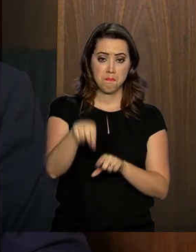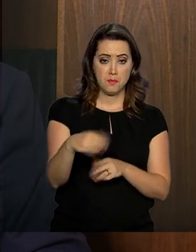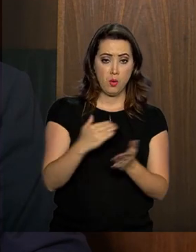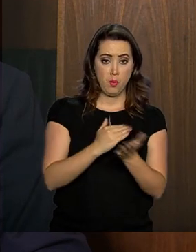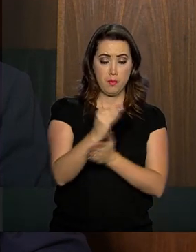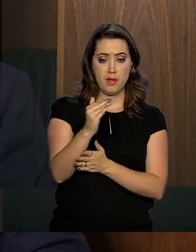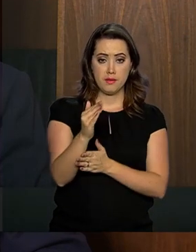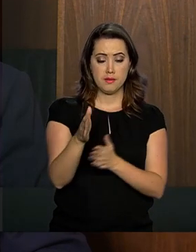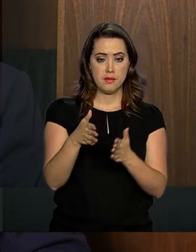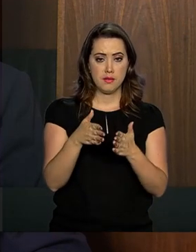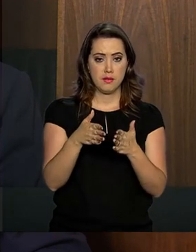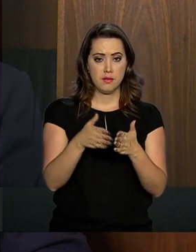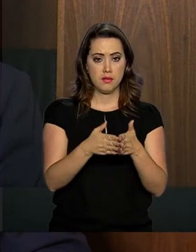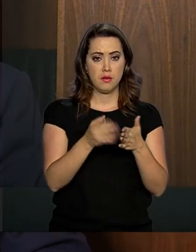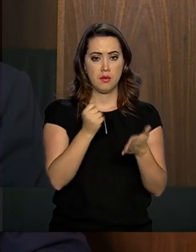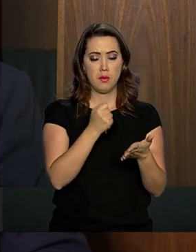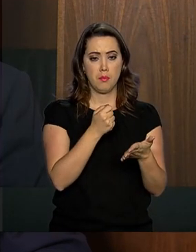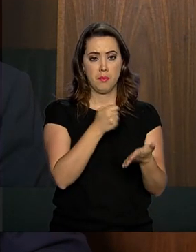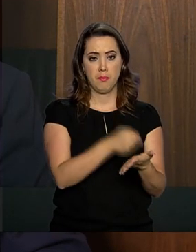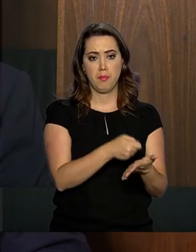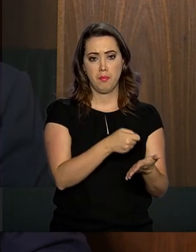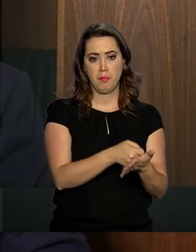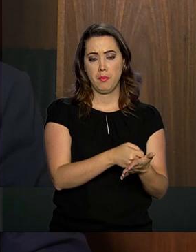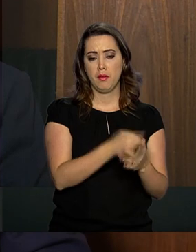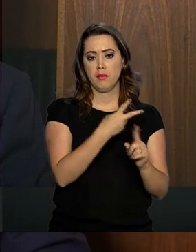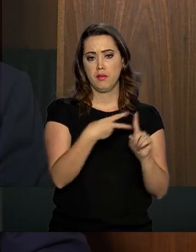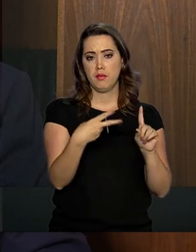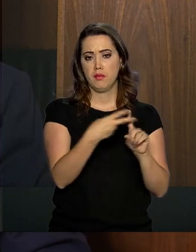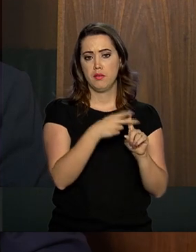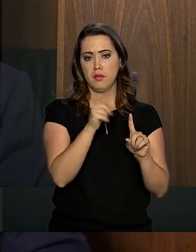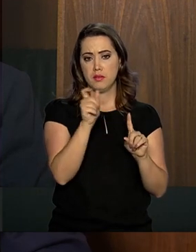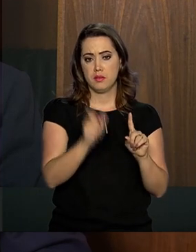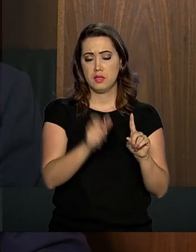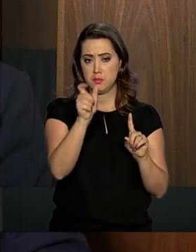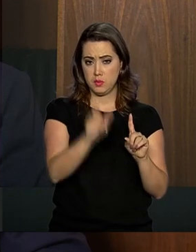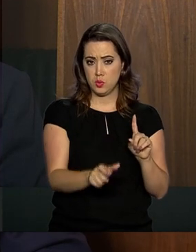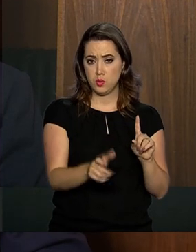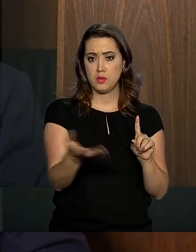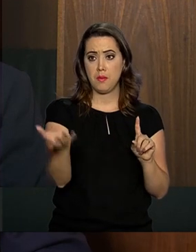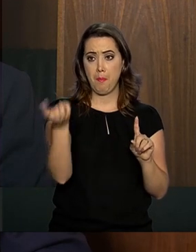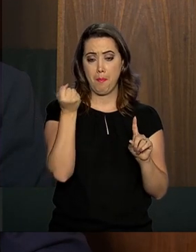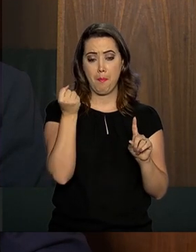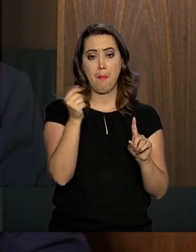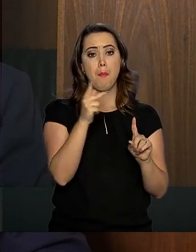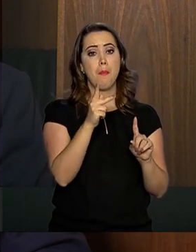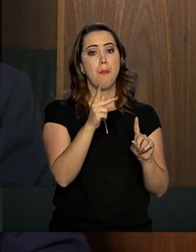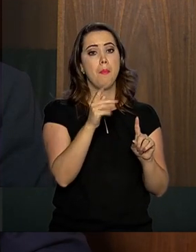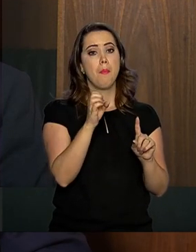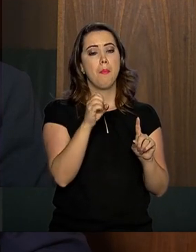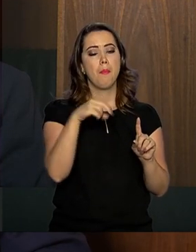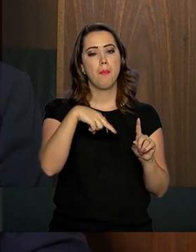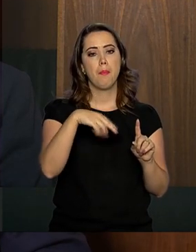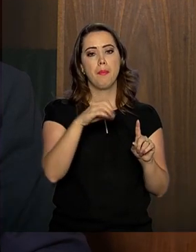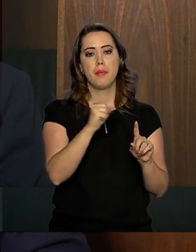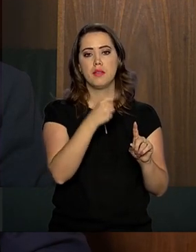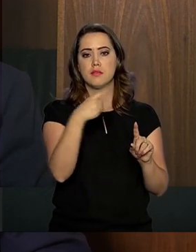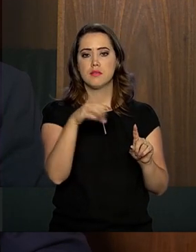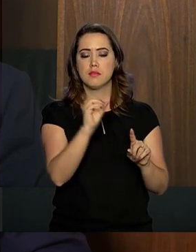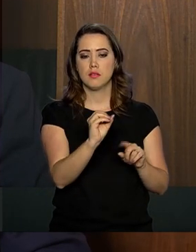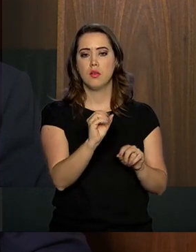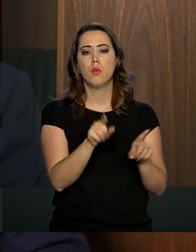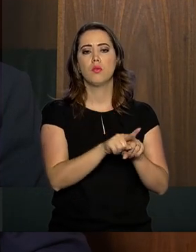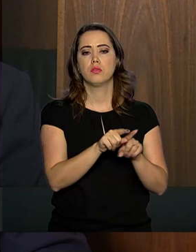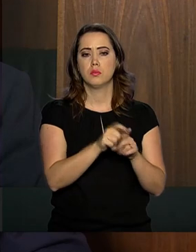começar a cobrar a previdência das pensionistas e dos pensionistas, que hoje é isento, e fazer a